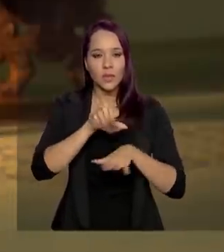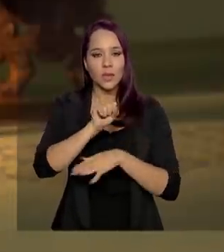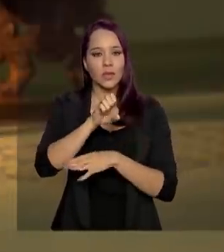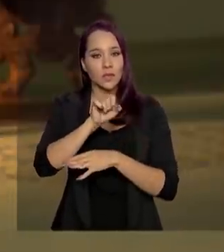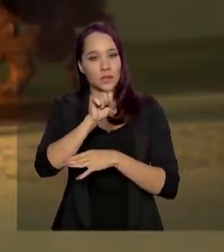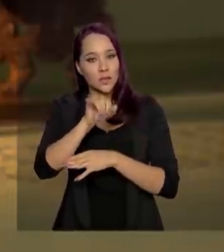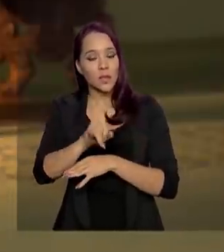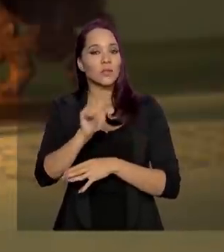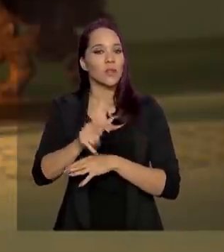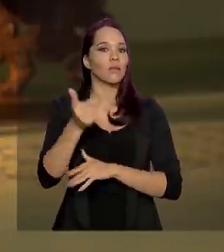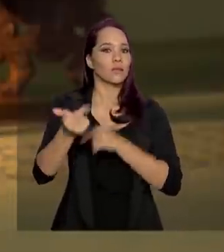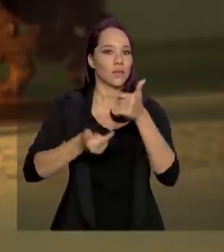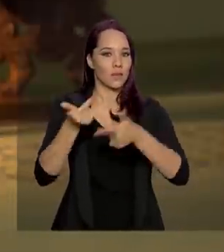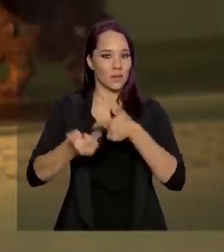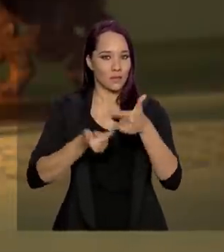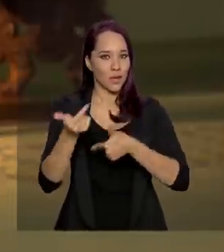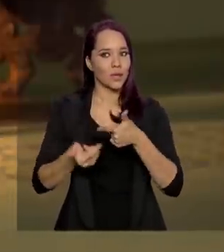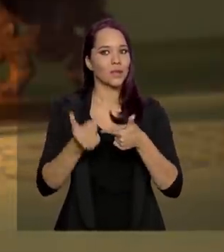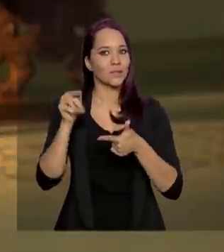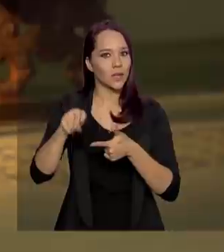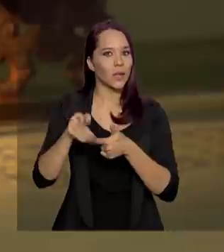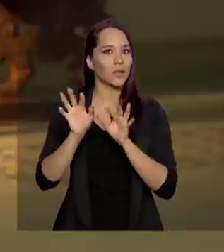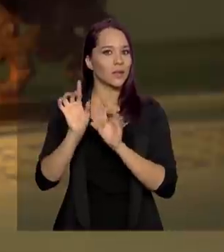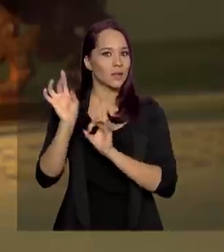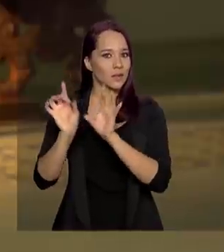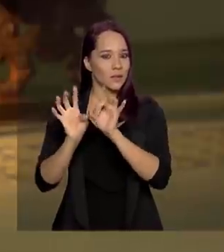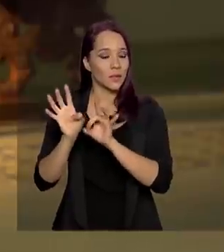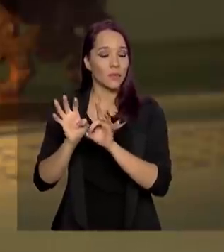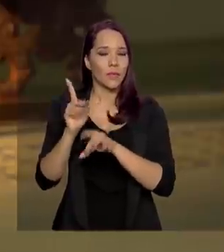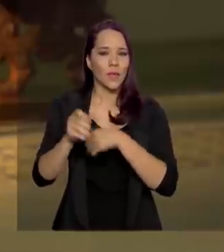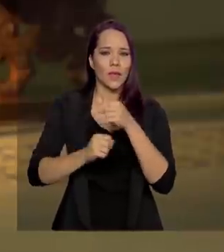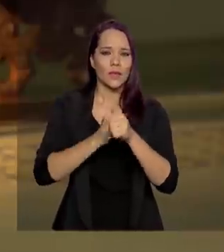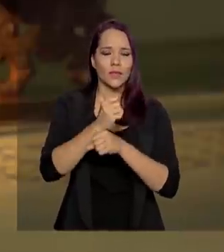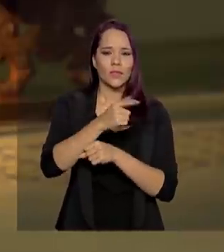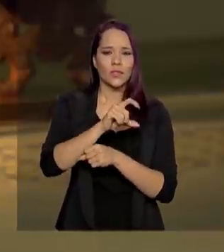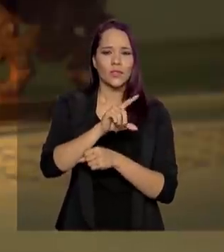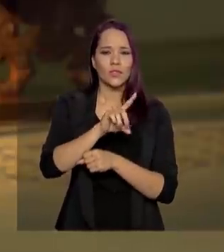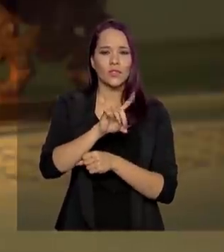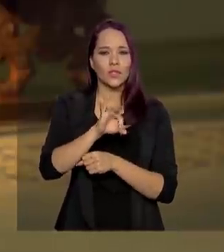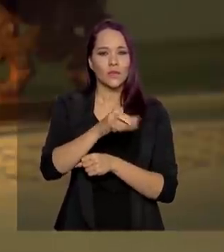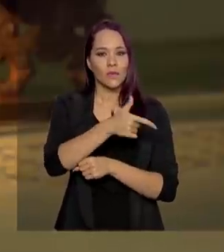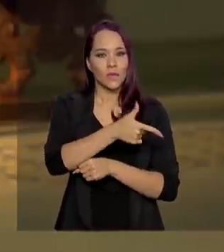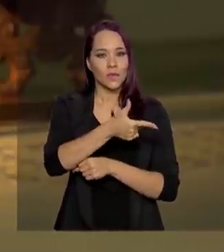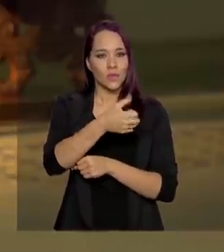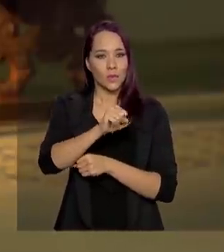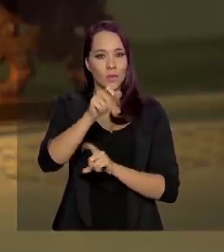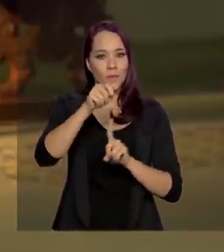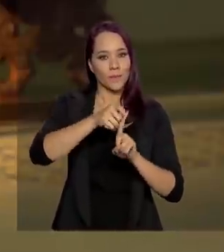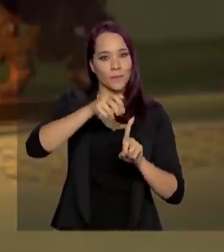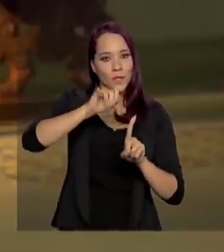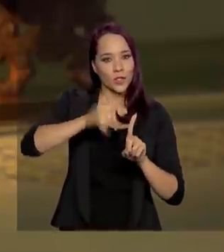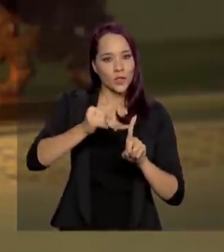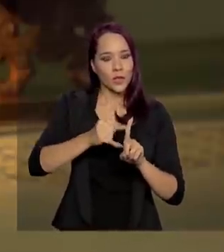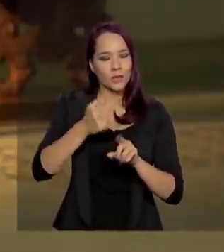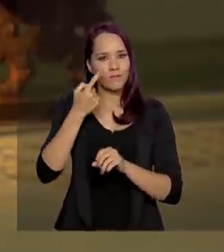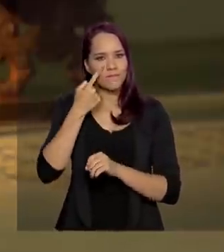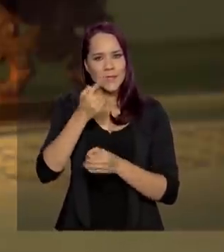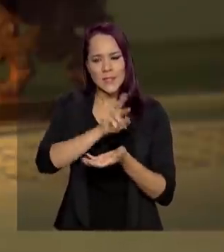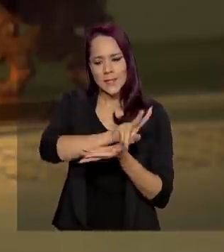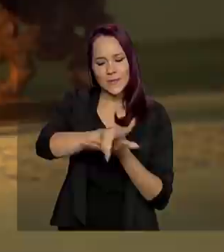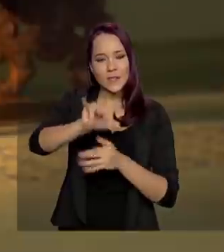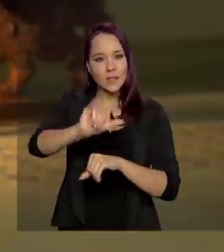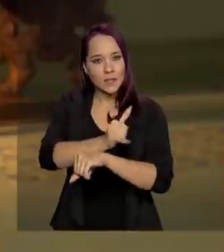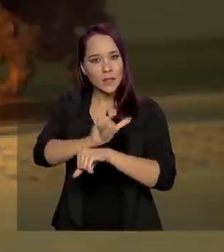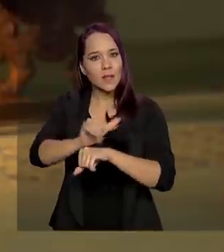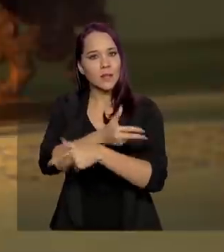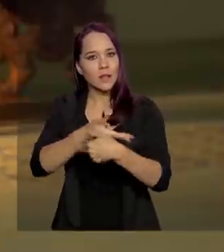estava trabalhando devido a essa peculiaridade. Então, desde 28 de janeiro, se você entrar no nosso site, você vai ver lá que uma série de medidas foram